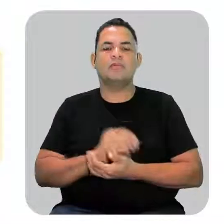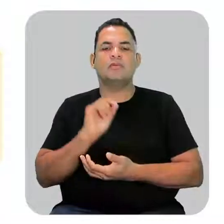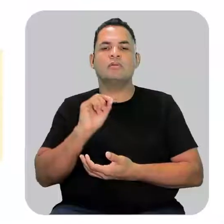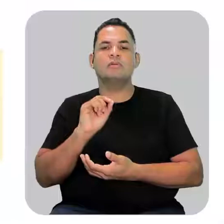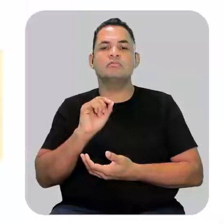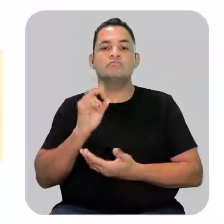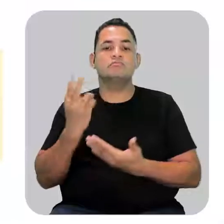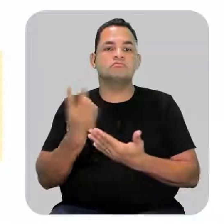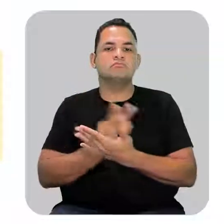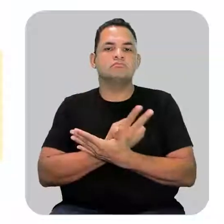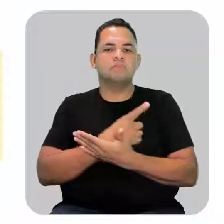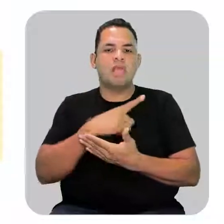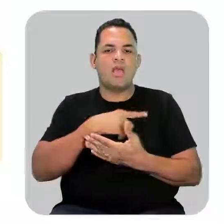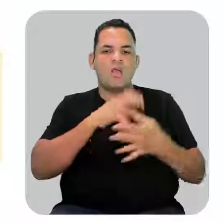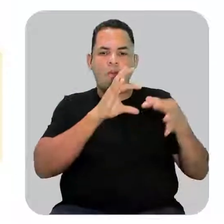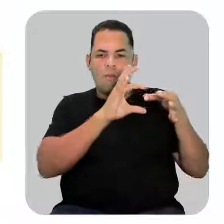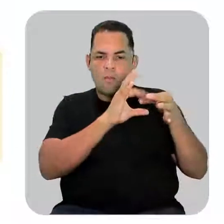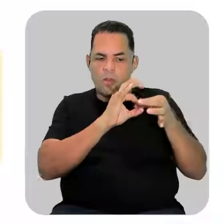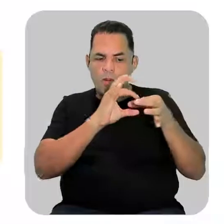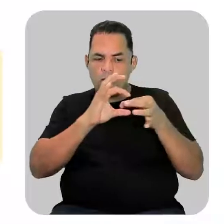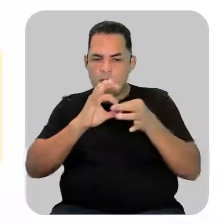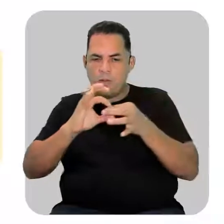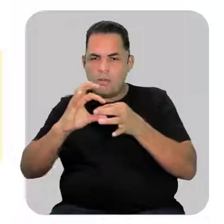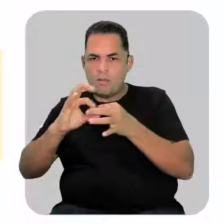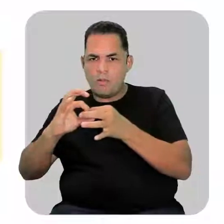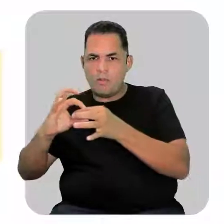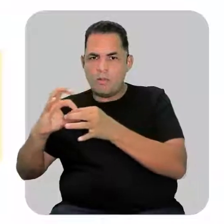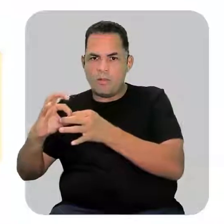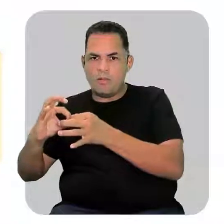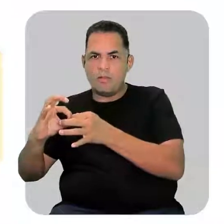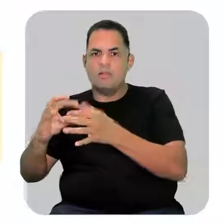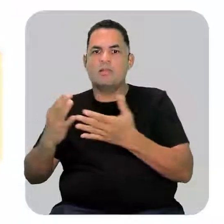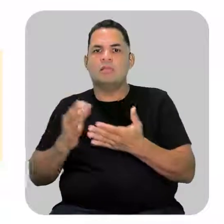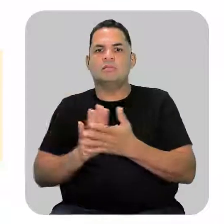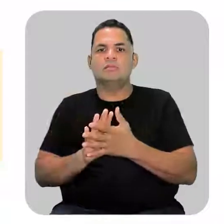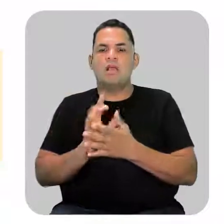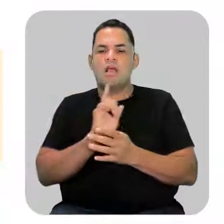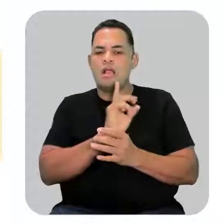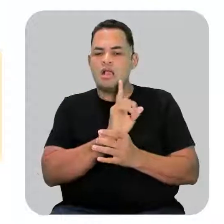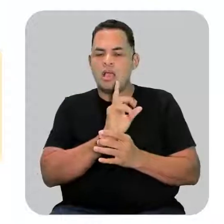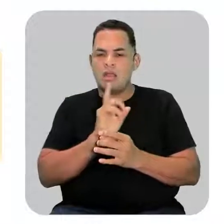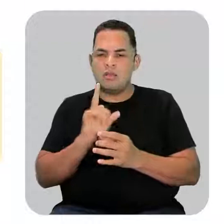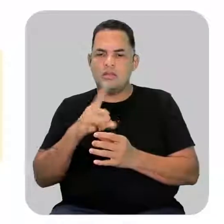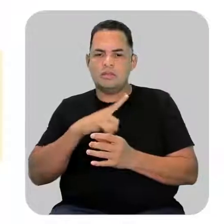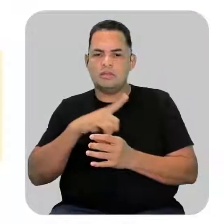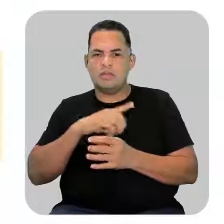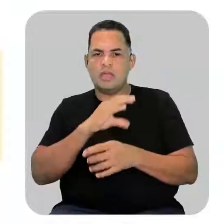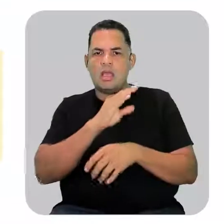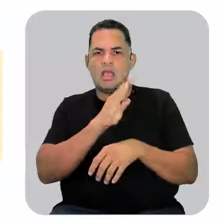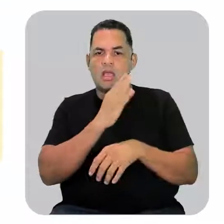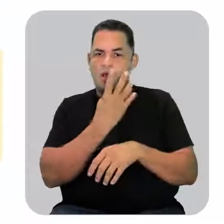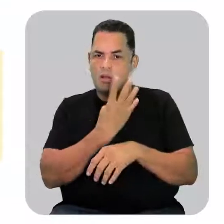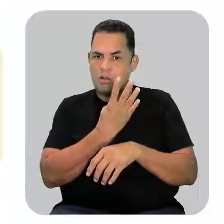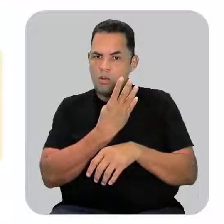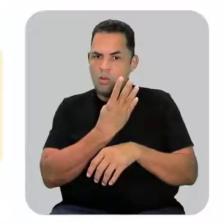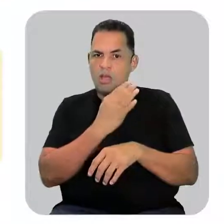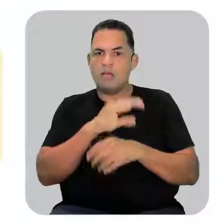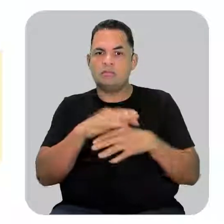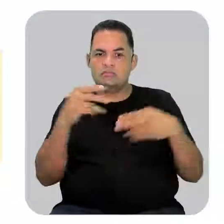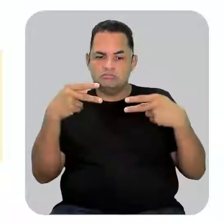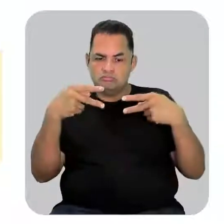acontece? Nós temos uma sequência de carbonos, cada um deles fazendo quatro ligações.